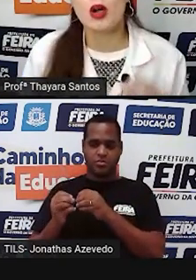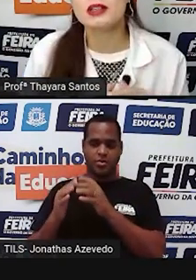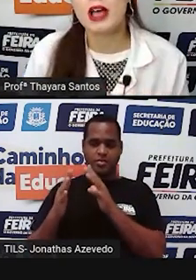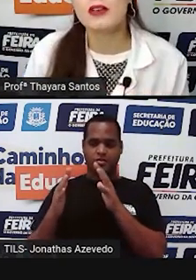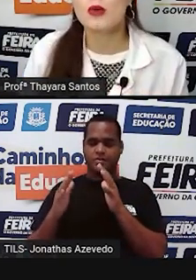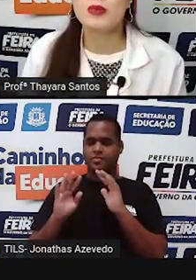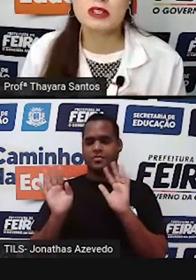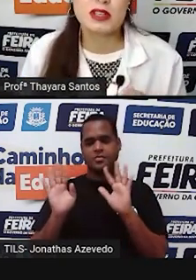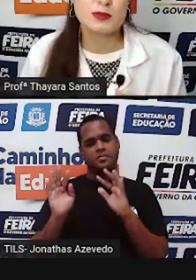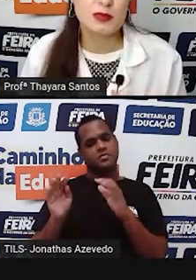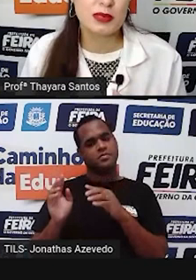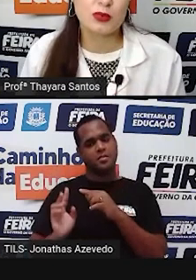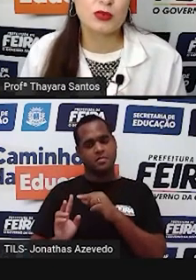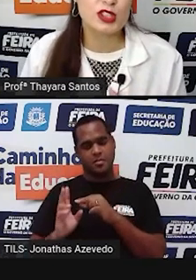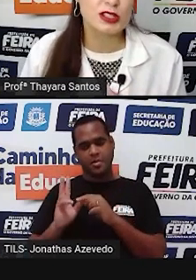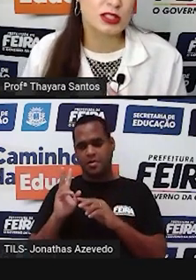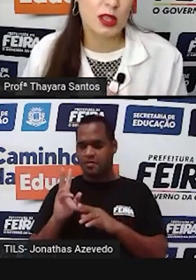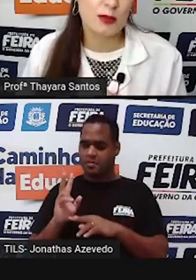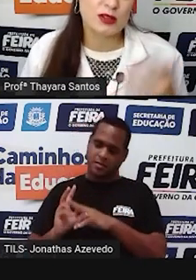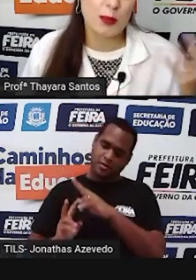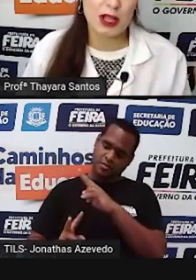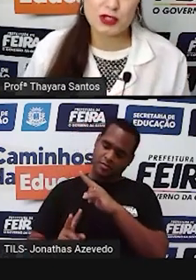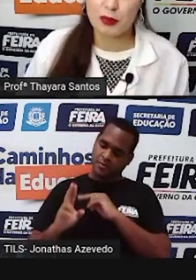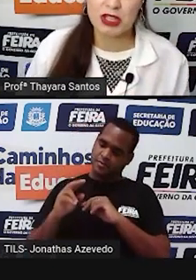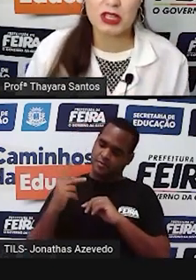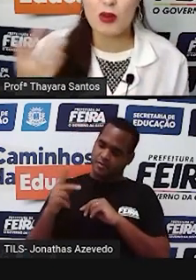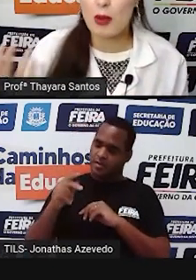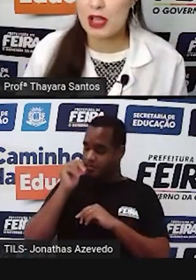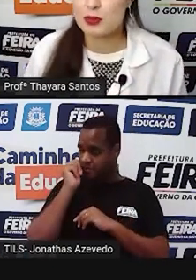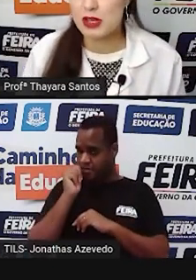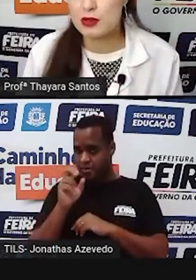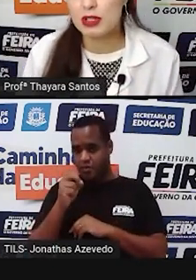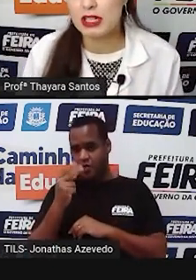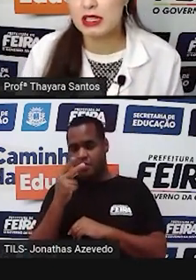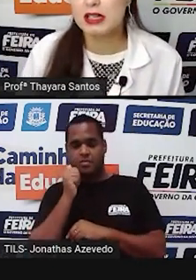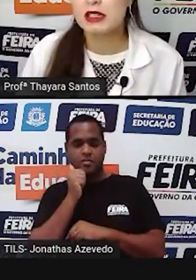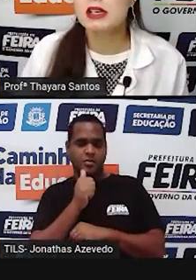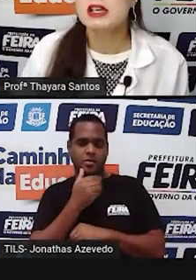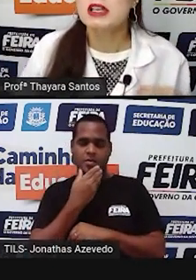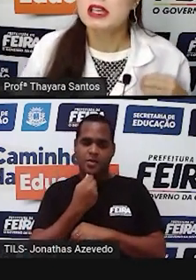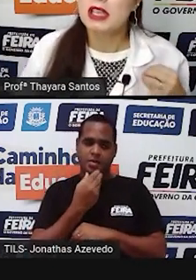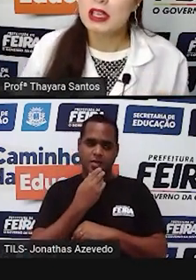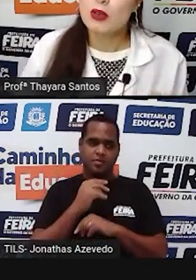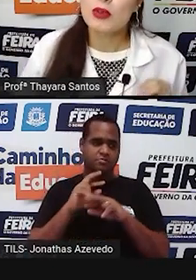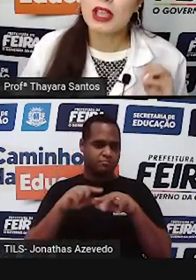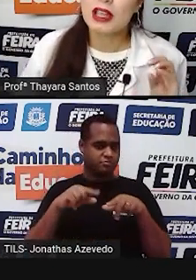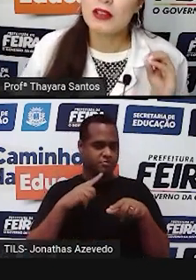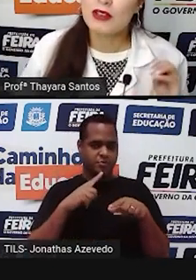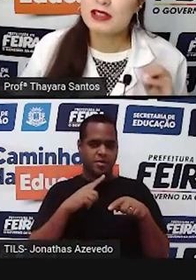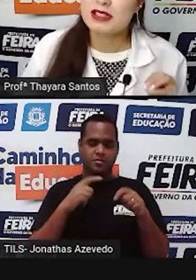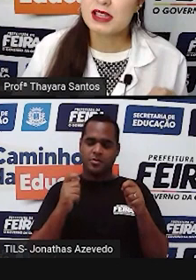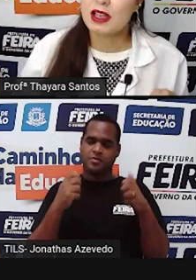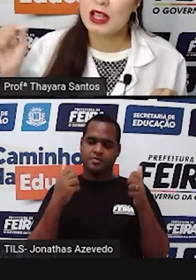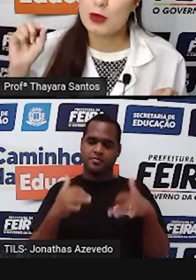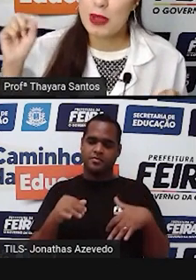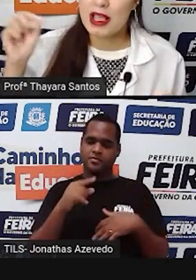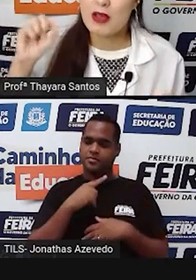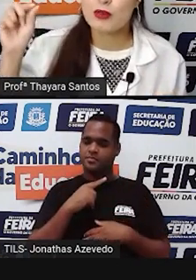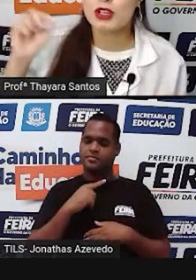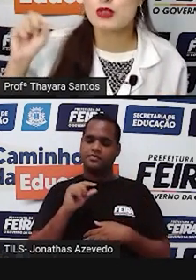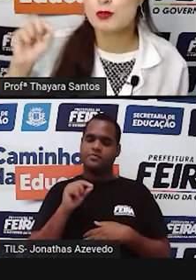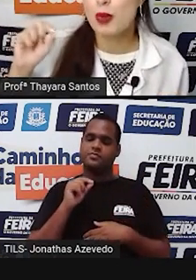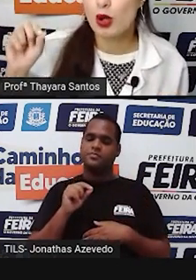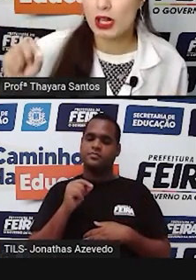Então, ele cortava um dos sistemas. Ou a parte feminina, ou a parte masculina. E o que é que ele fazia? Ele